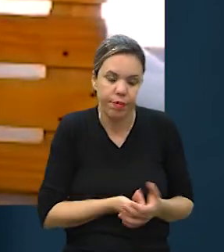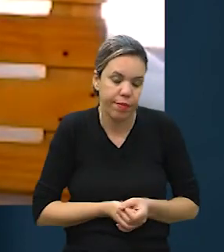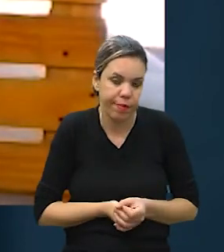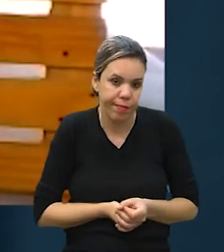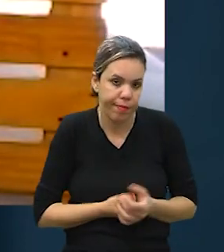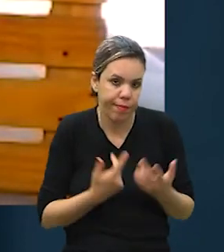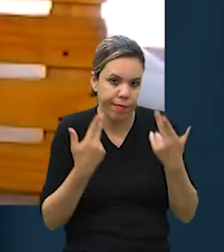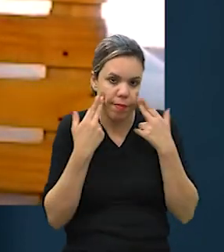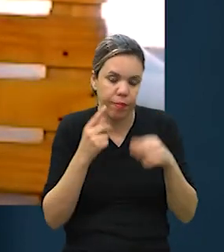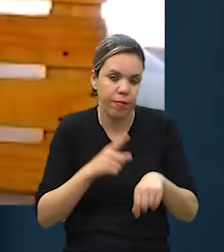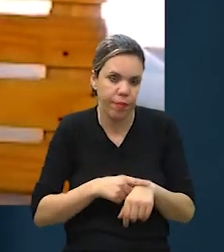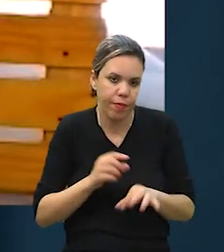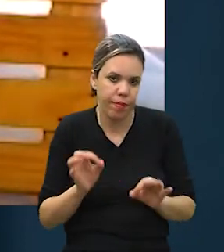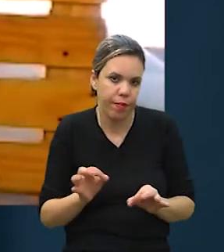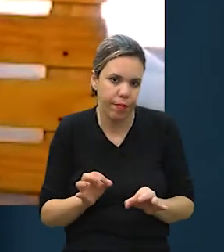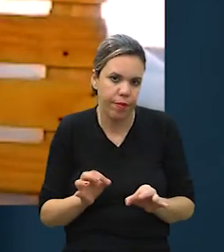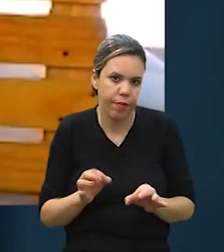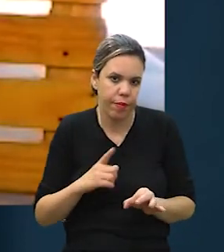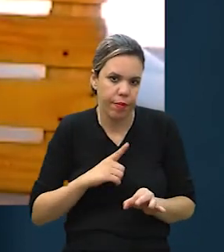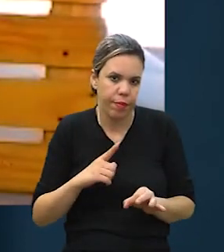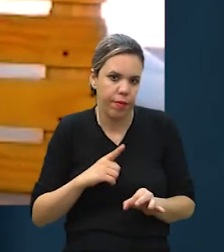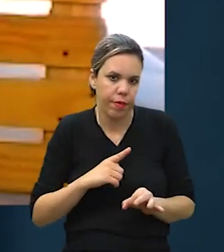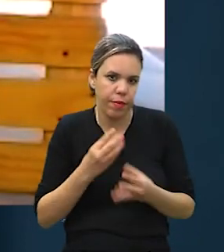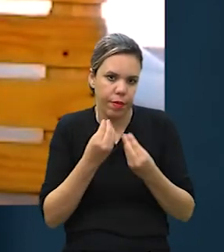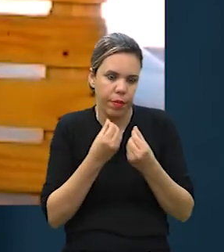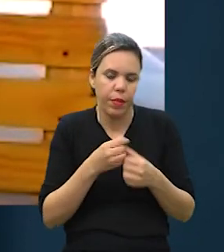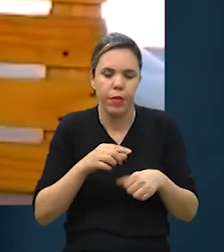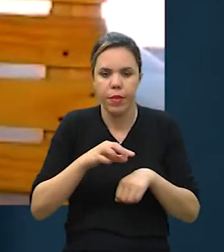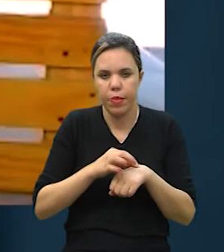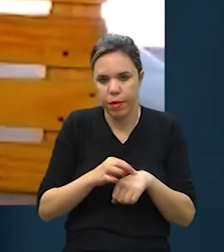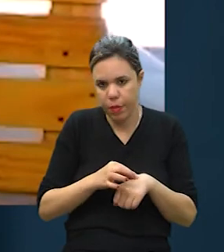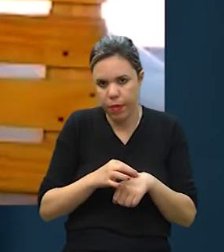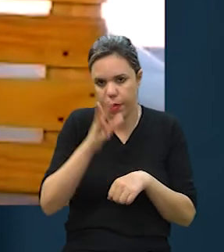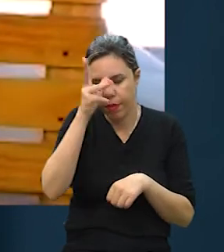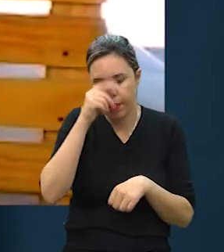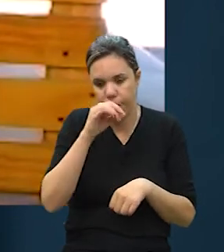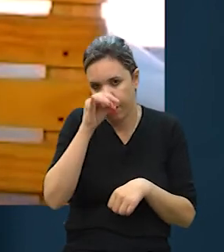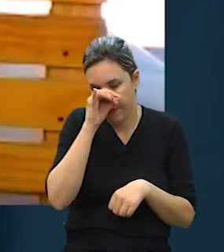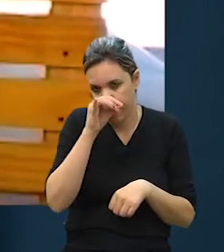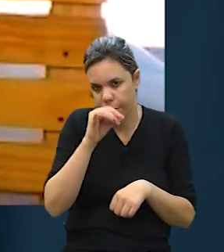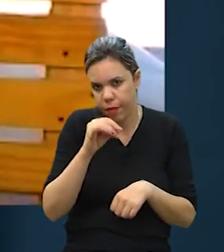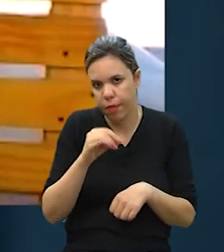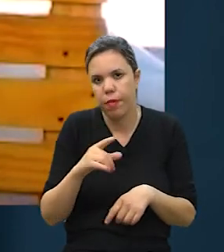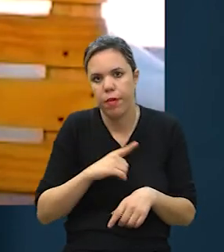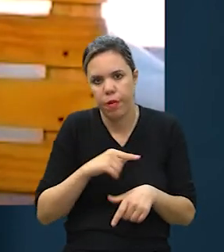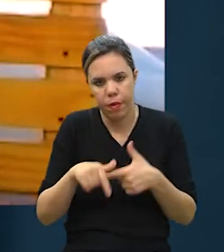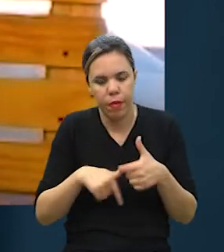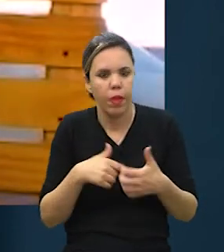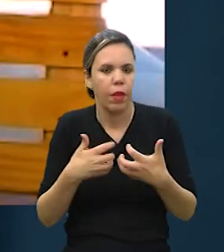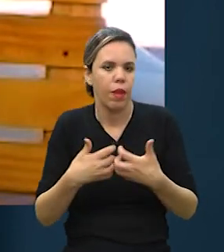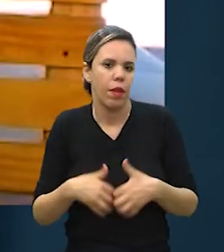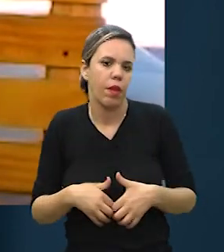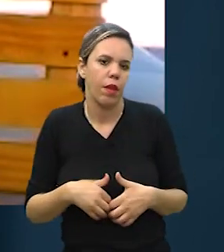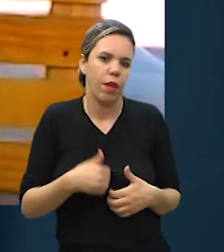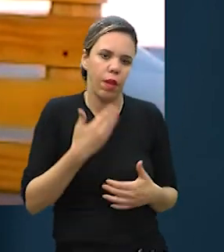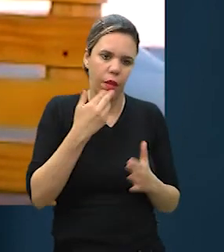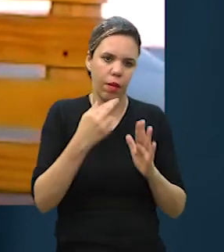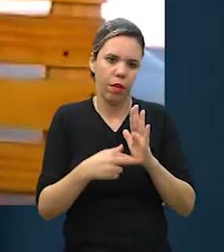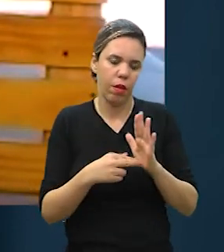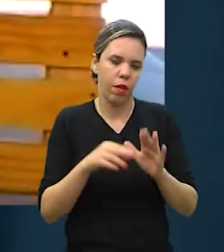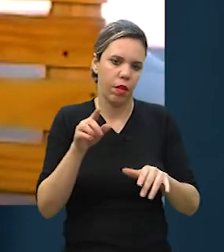comer, normalmente dá super certo. Aí tem no sabor carne, frango e suíno, mas nós também trabalhamos com diadas